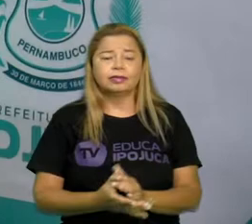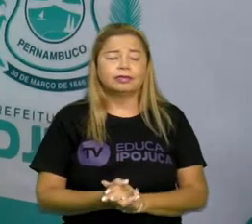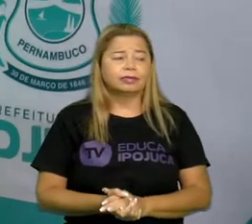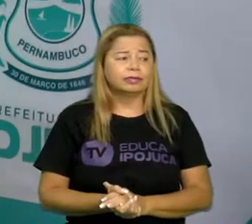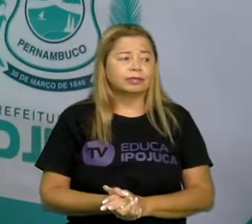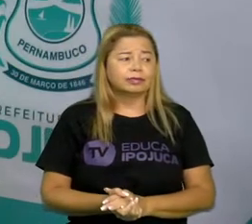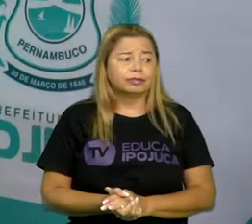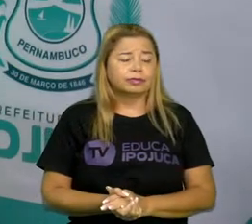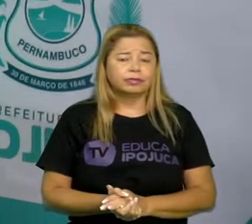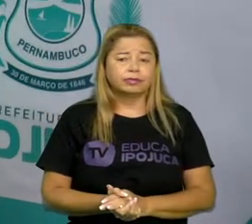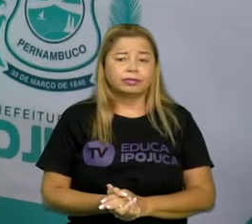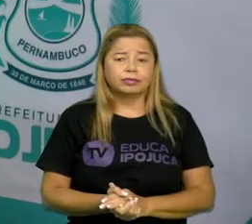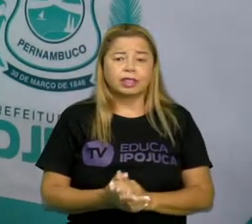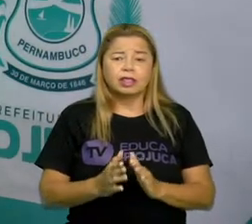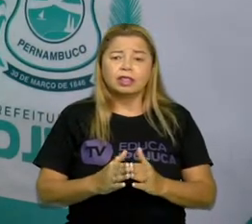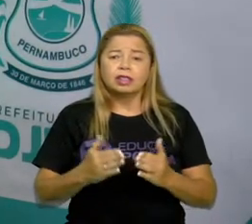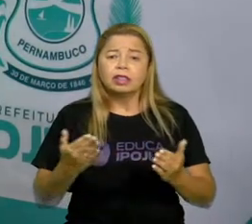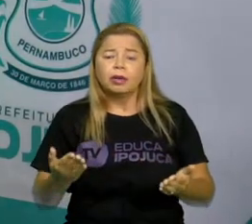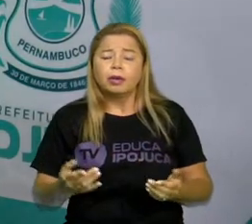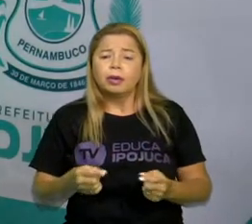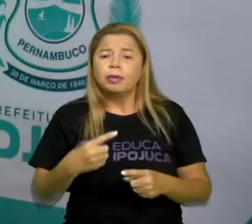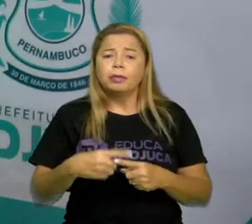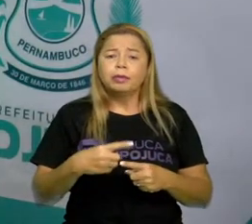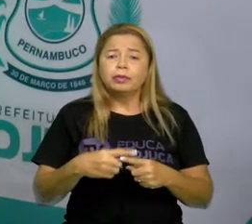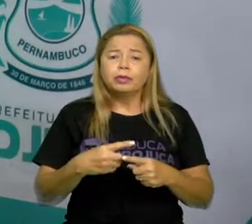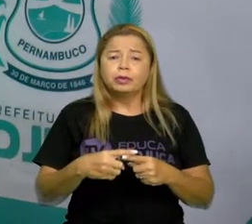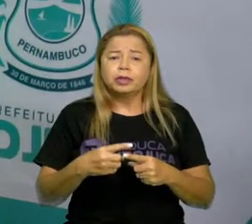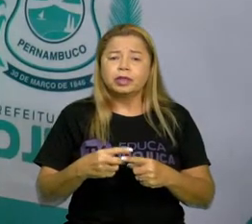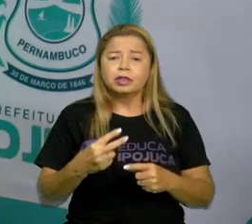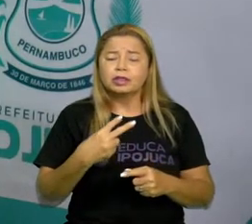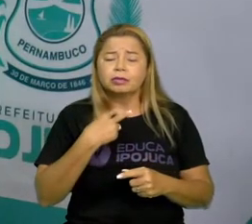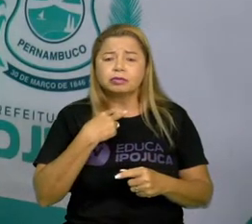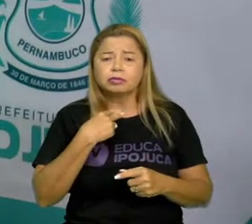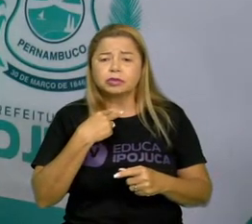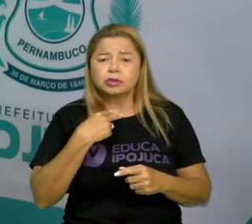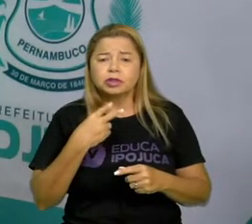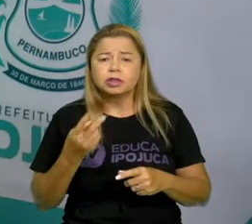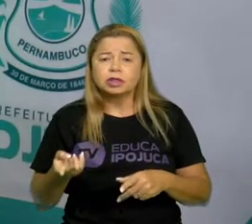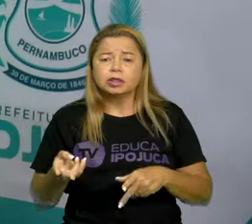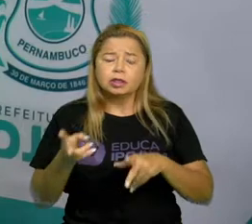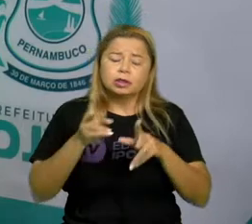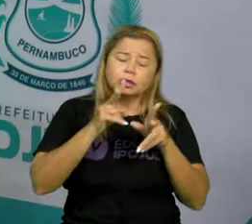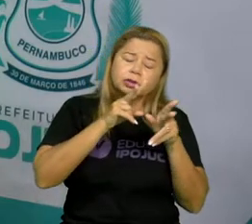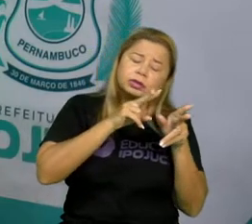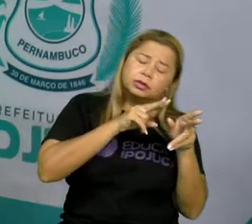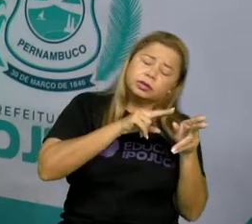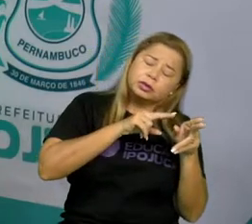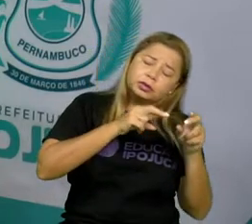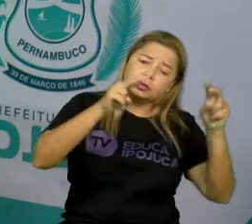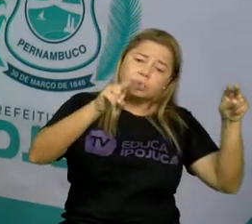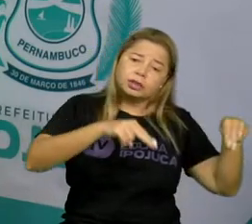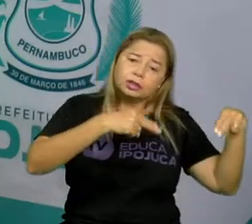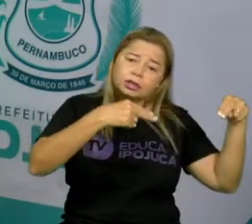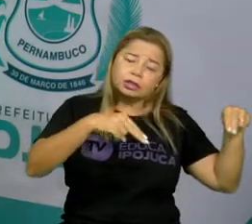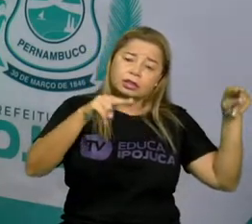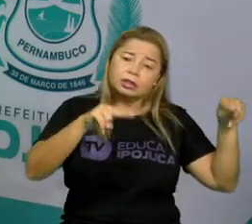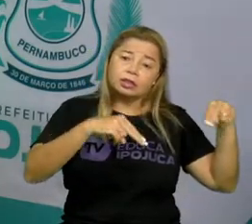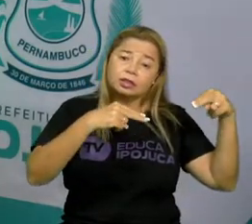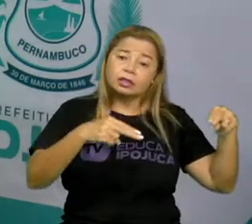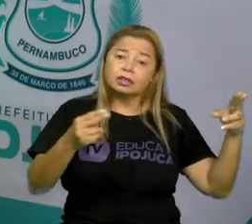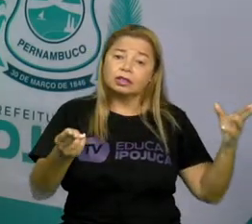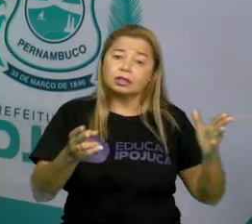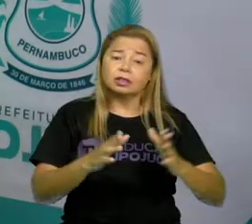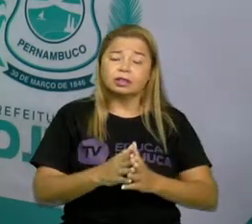Por que não podia dormir na rede? Vamos lembrar da palavra que faz rima com rede? Muito bem.